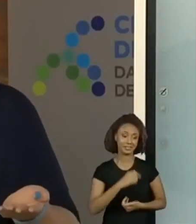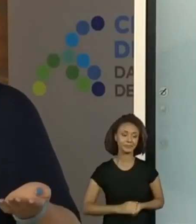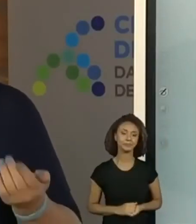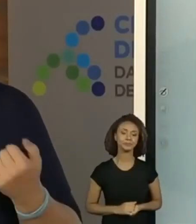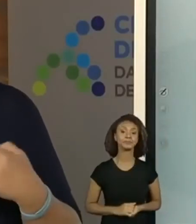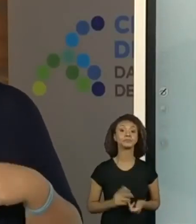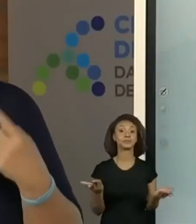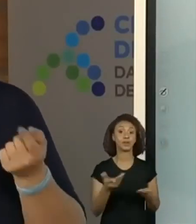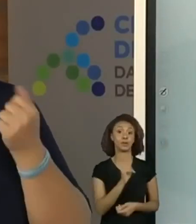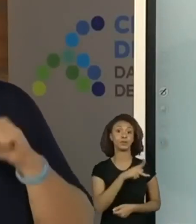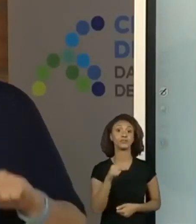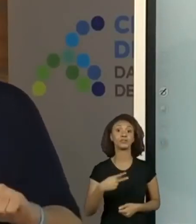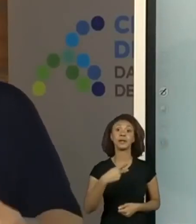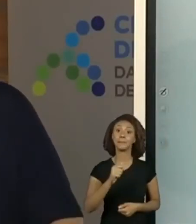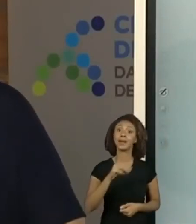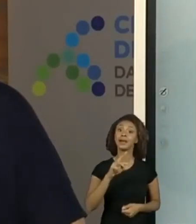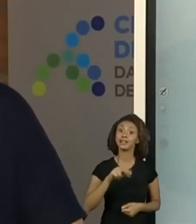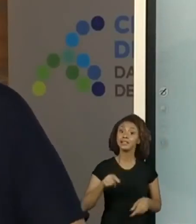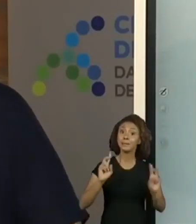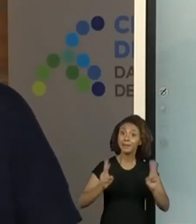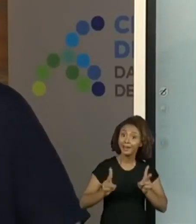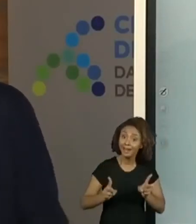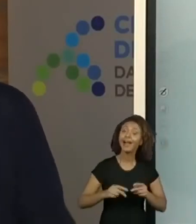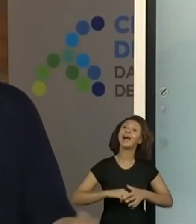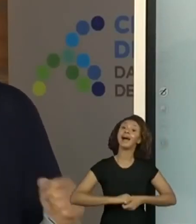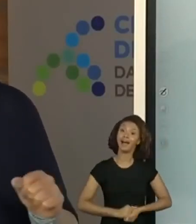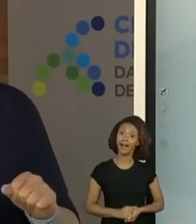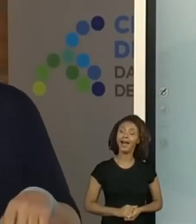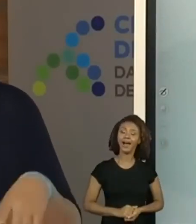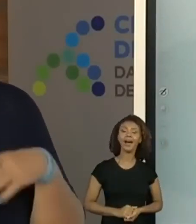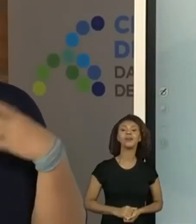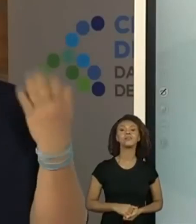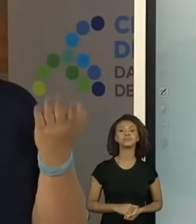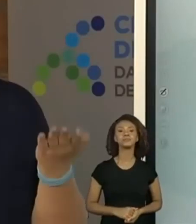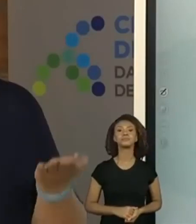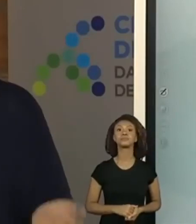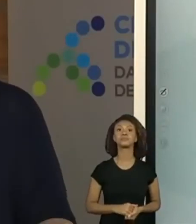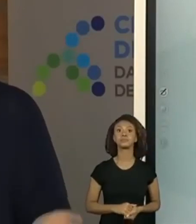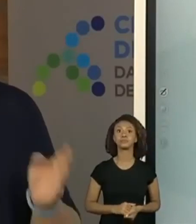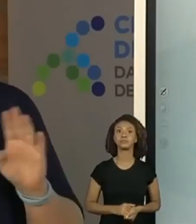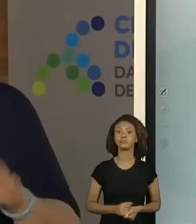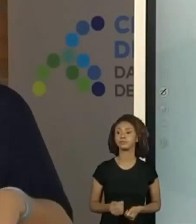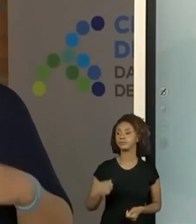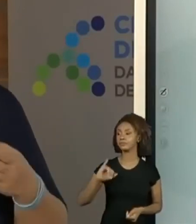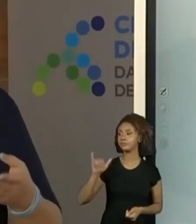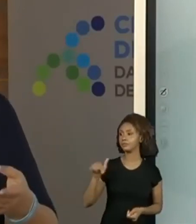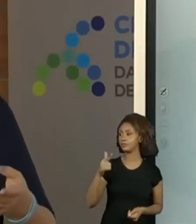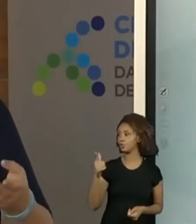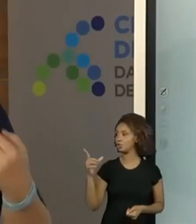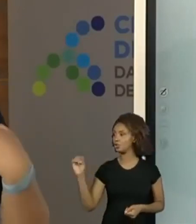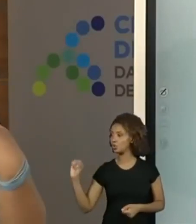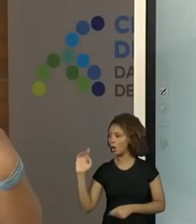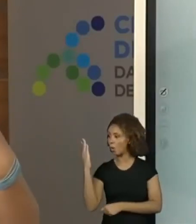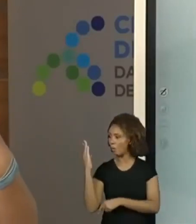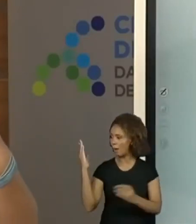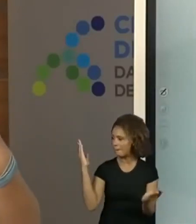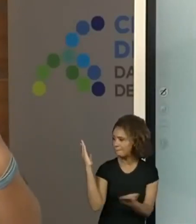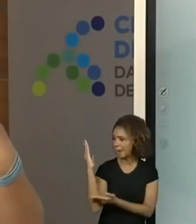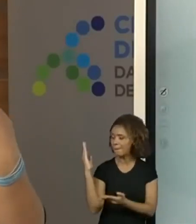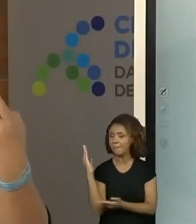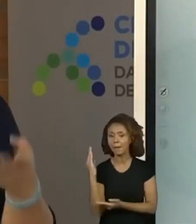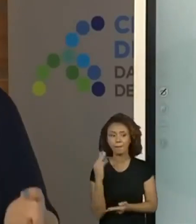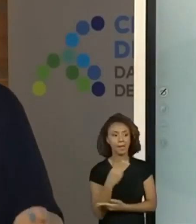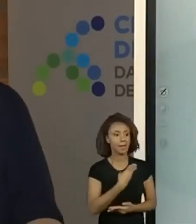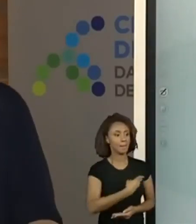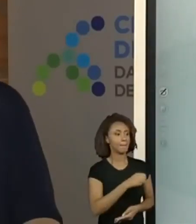da professora Patrícia. Ah, e da Patrícia também. Olha só, João Corta Pau, Maria Mexangu, Tereza Põe a